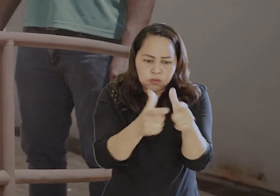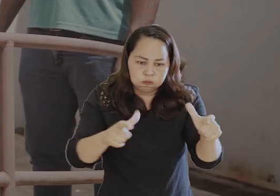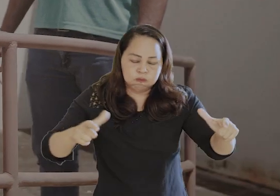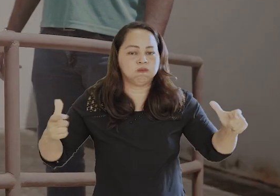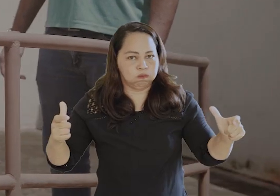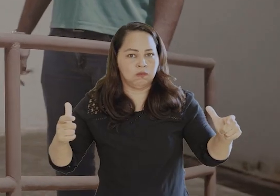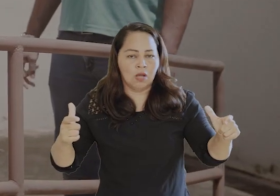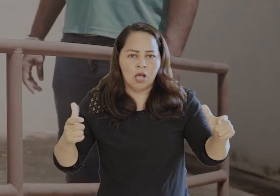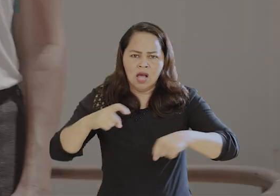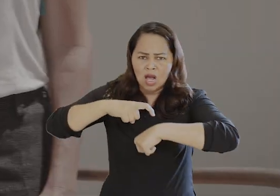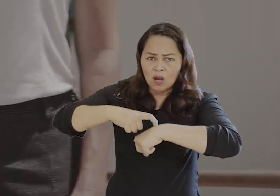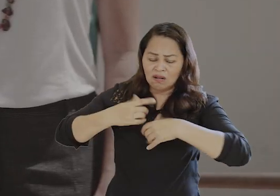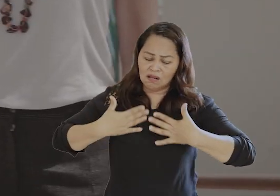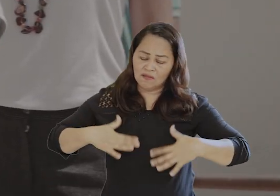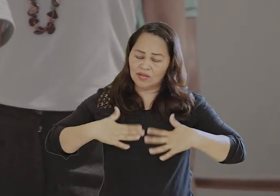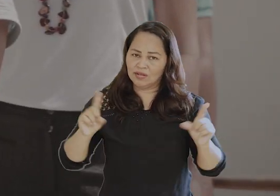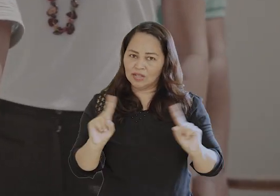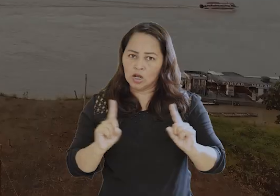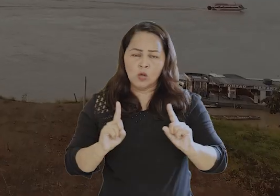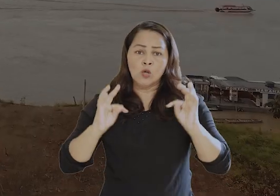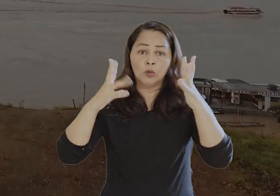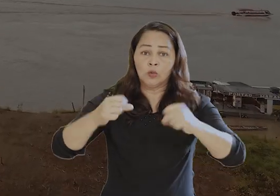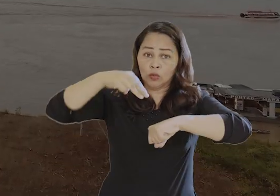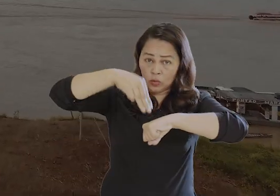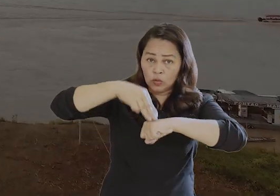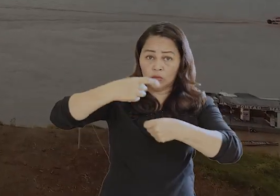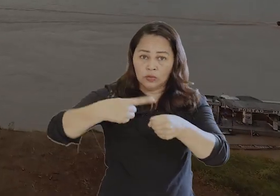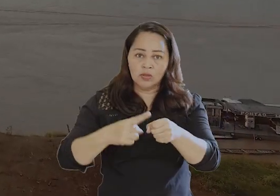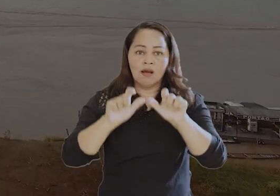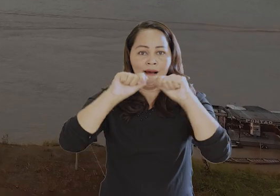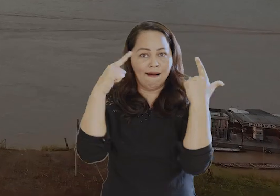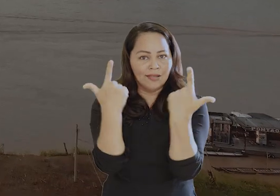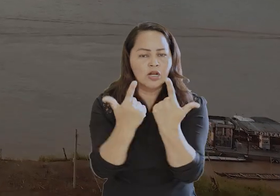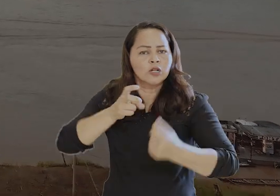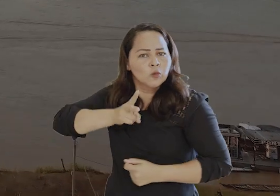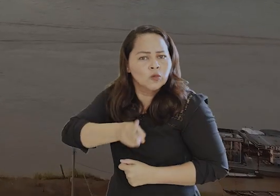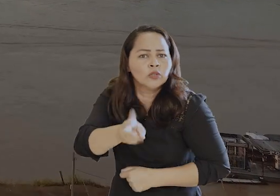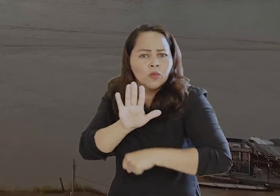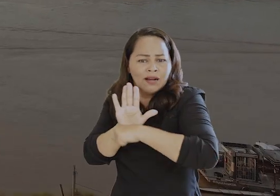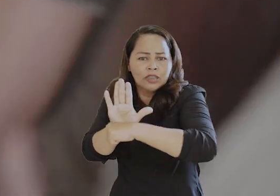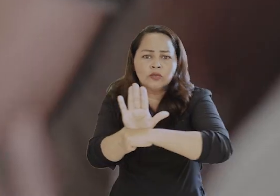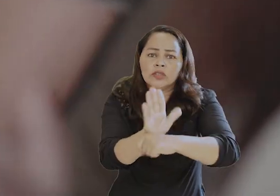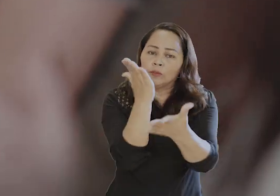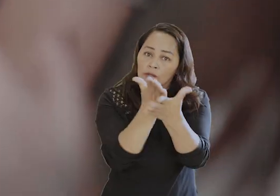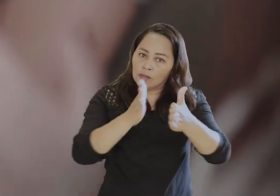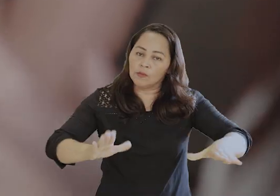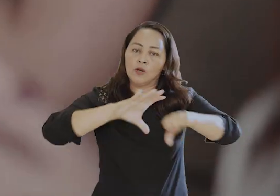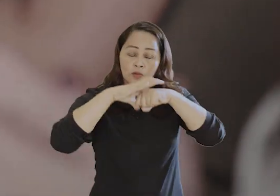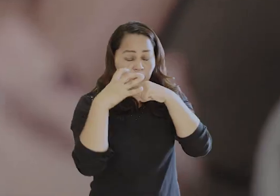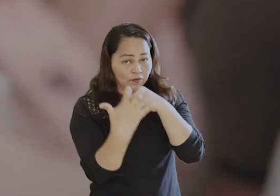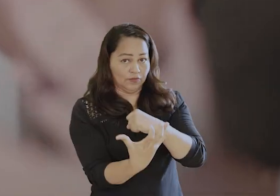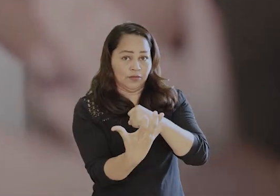Evite aglomerações. Não é hora de relaxar. Do Baixo Acre ao Juruá, a Aleac continua contribuindo